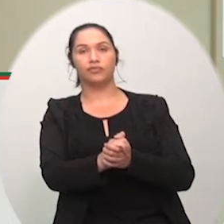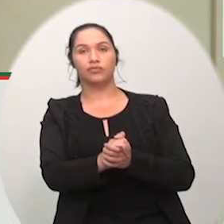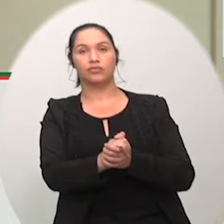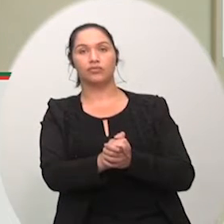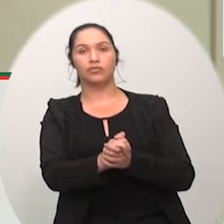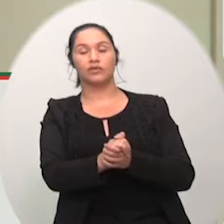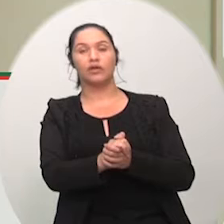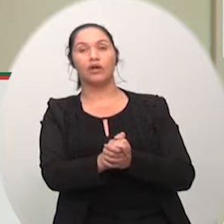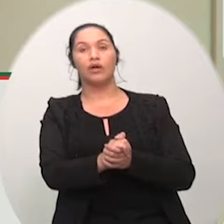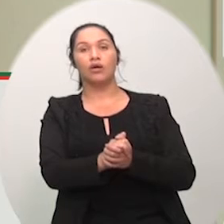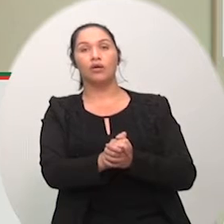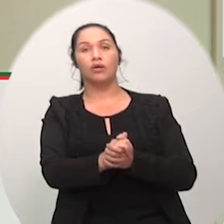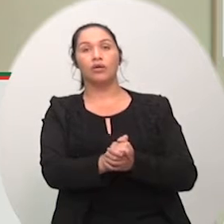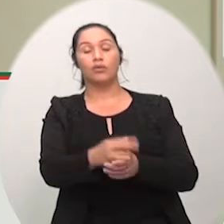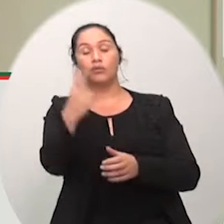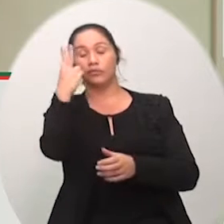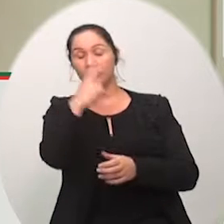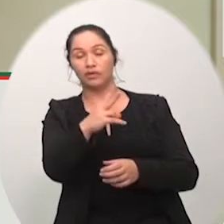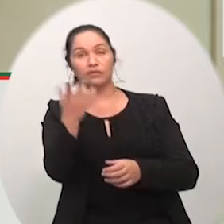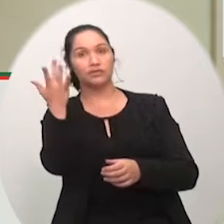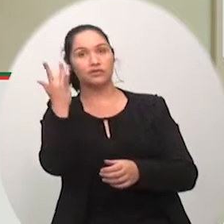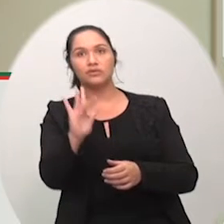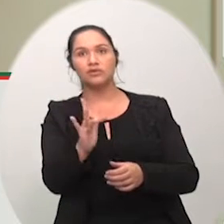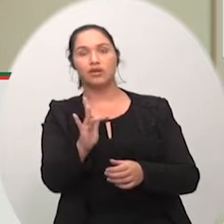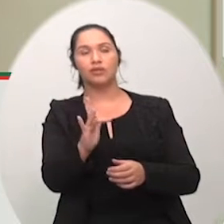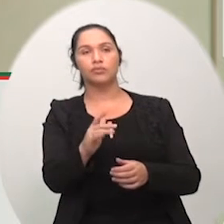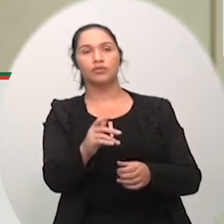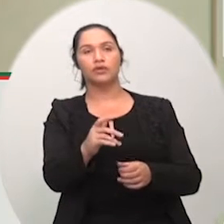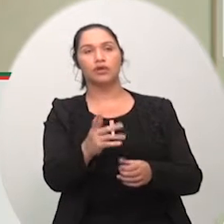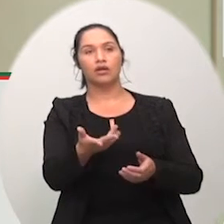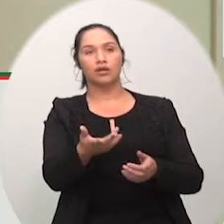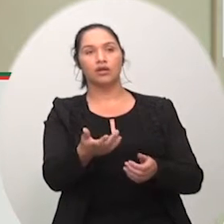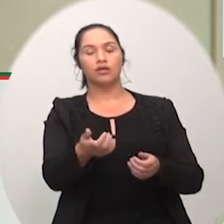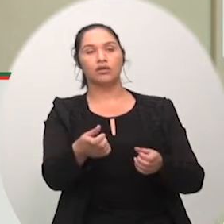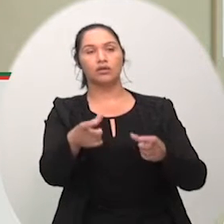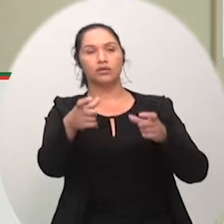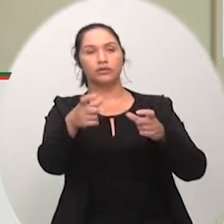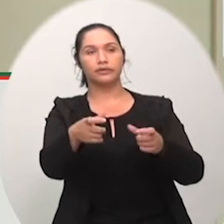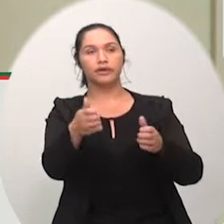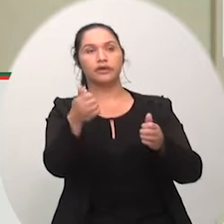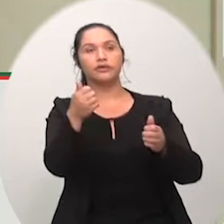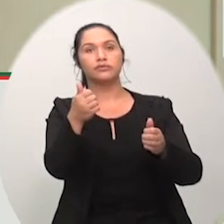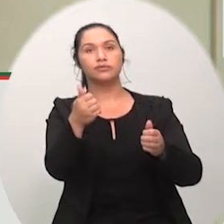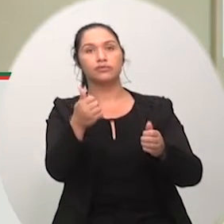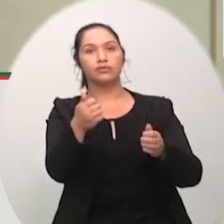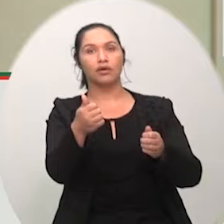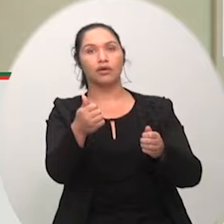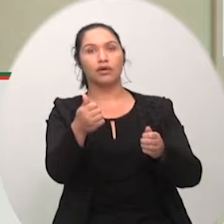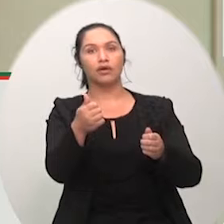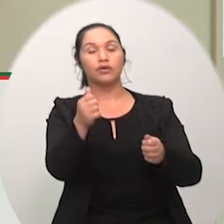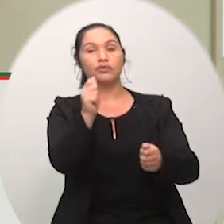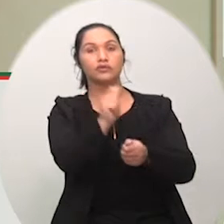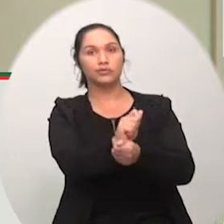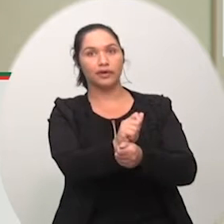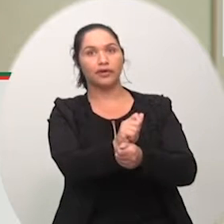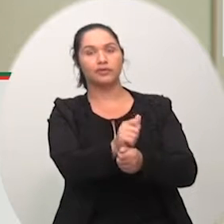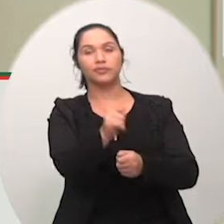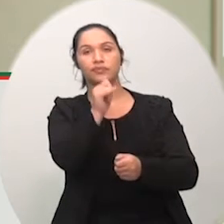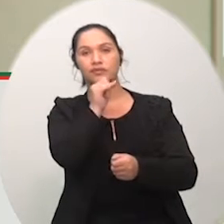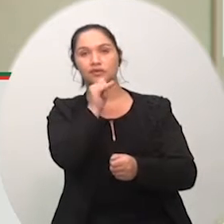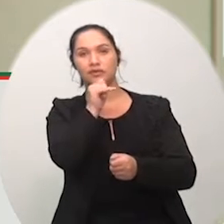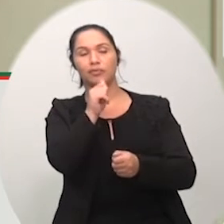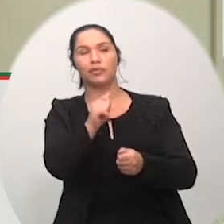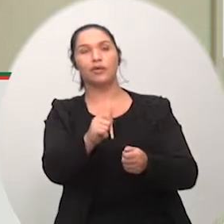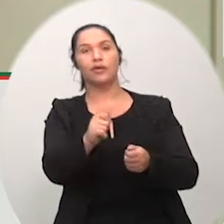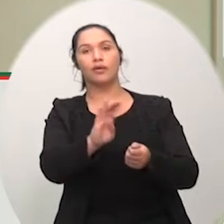quando o ônibus chega na frente da parada e aí como é que ele faz principalmente em paradas onde tem múltiplas linhas como é a questão do bairro Rio Maina ali